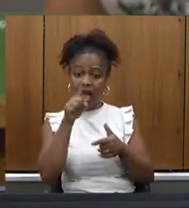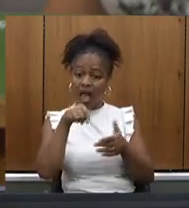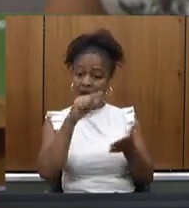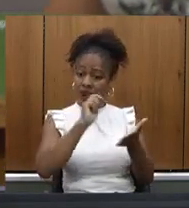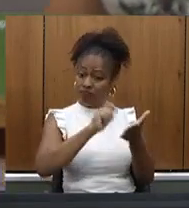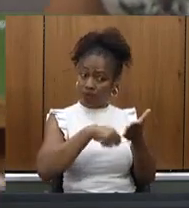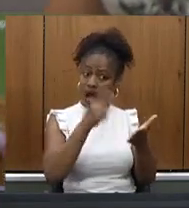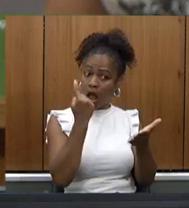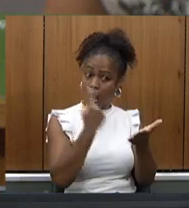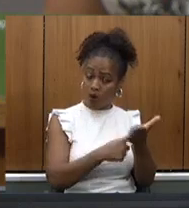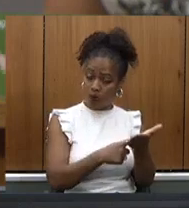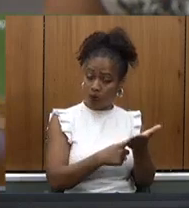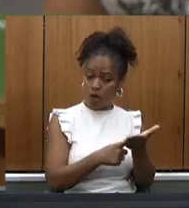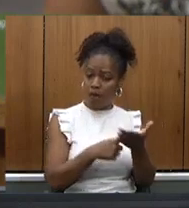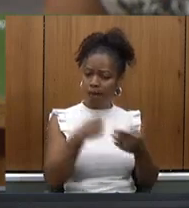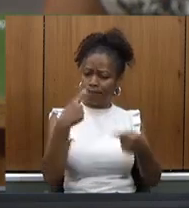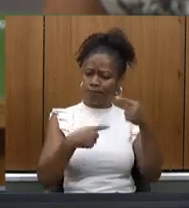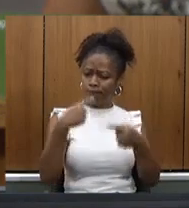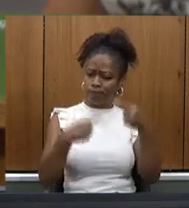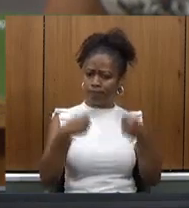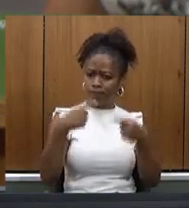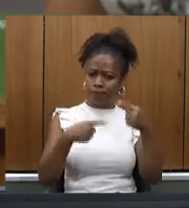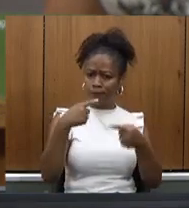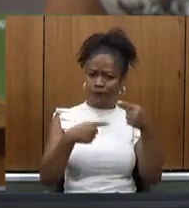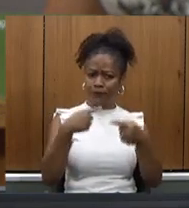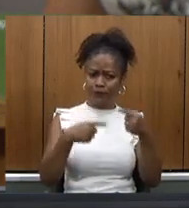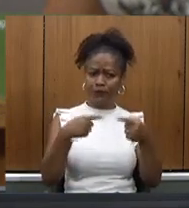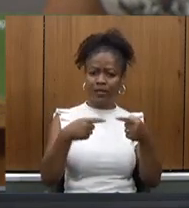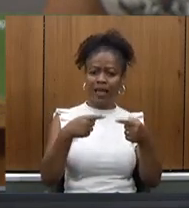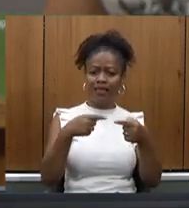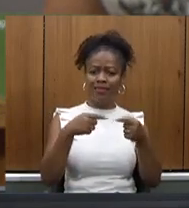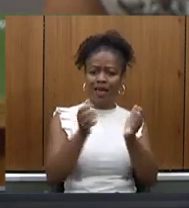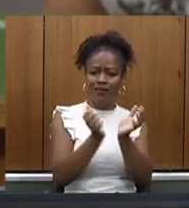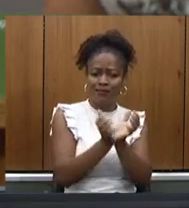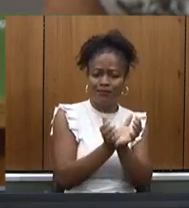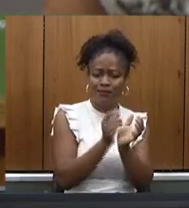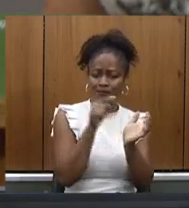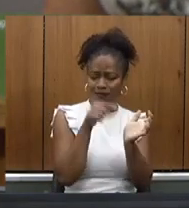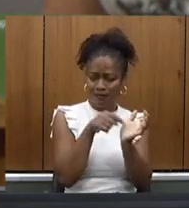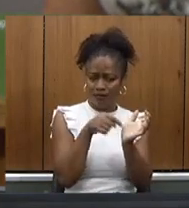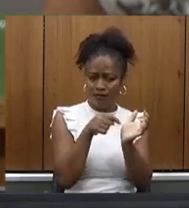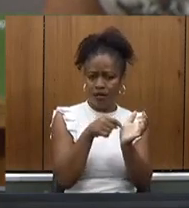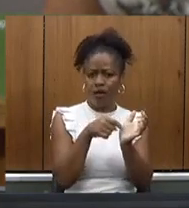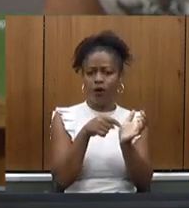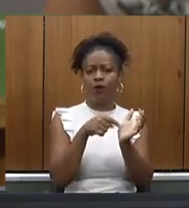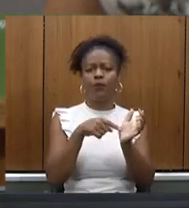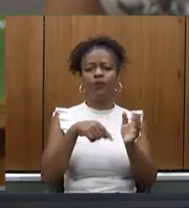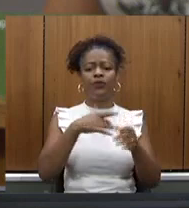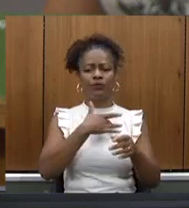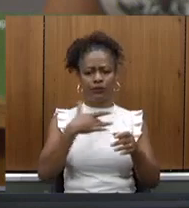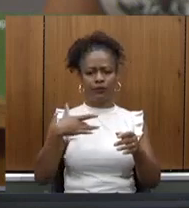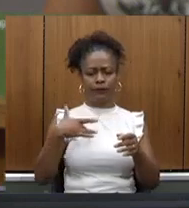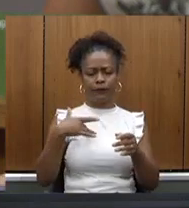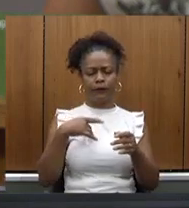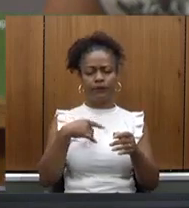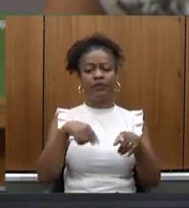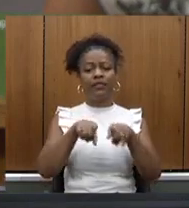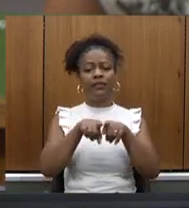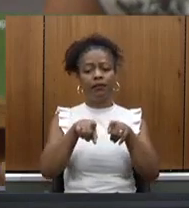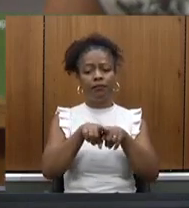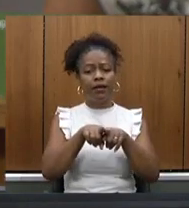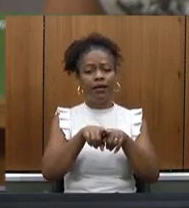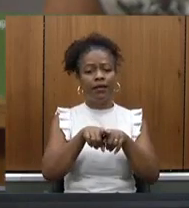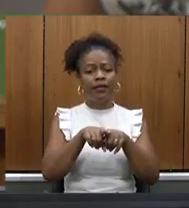especialmente com a associação mineira de municípios e cosemes com o conselho secretário de saúde e todo o